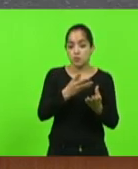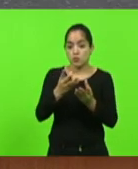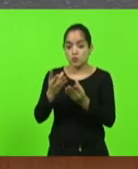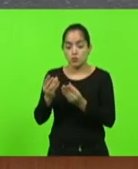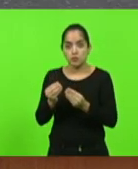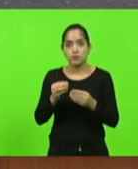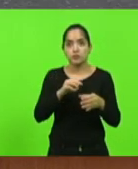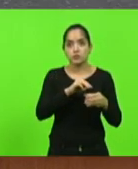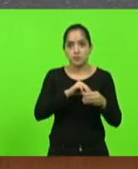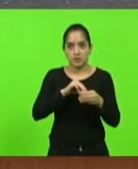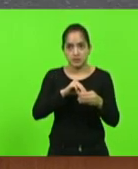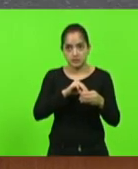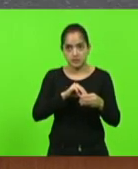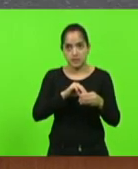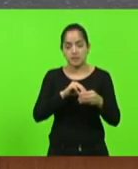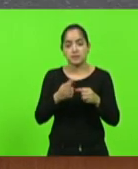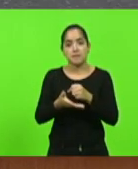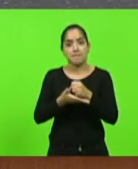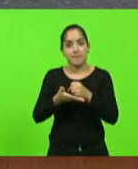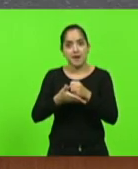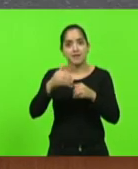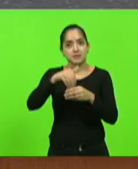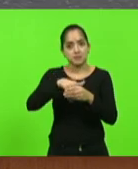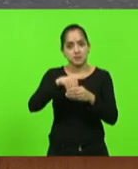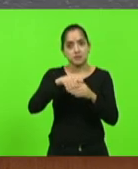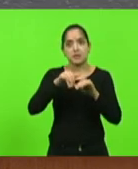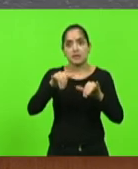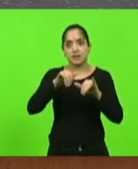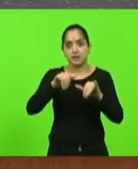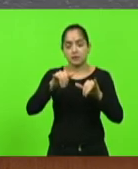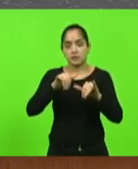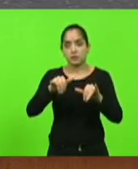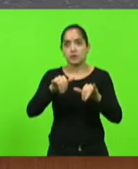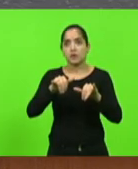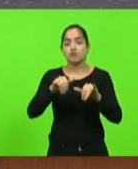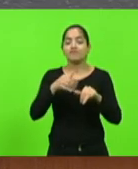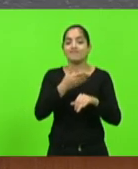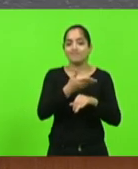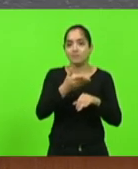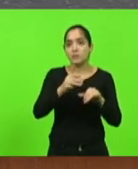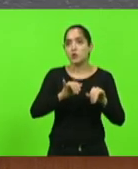principal base eleitoral também sofrem